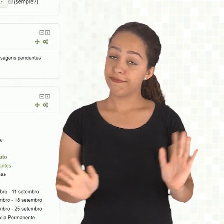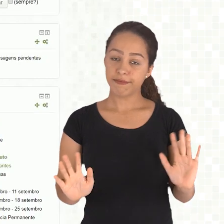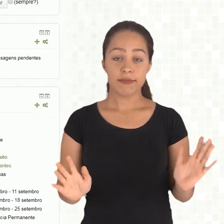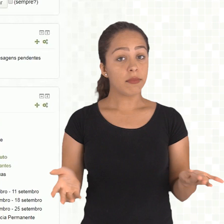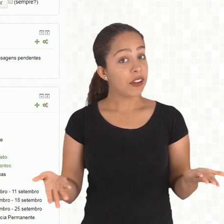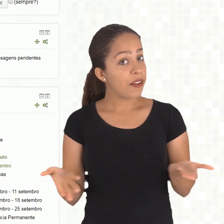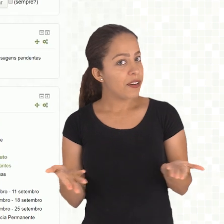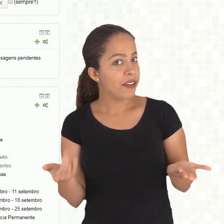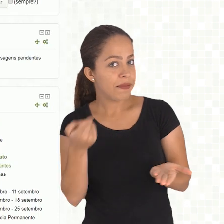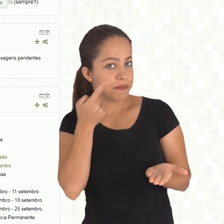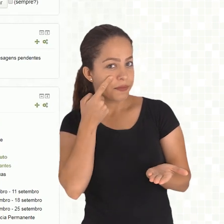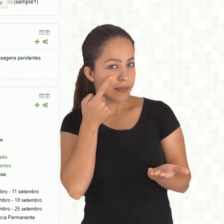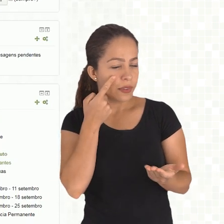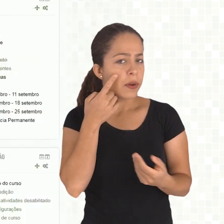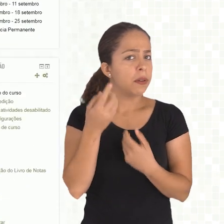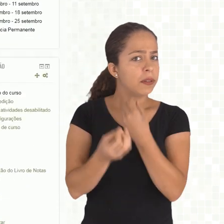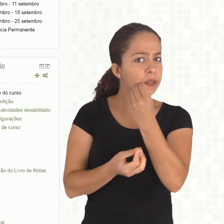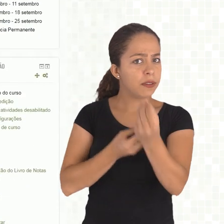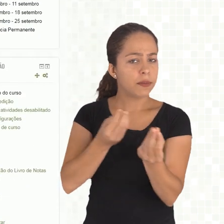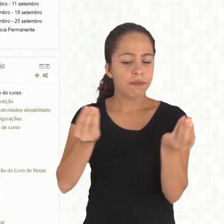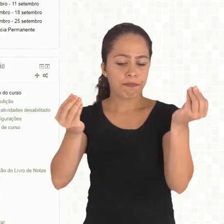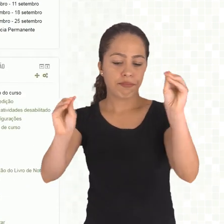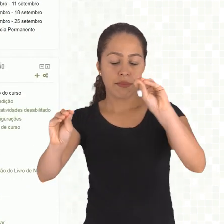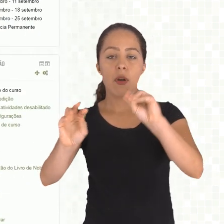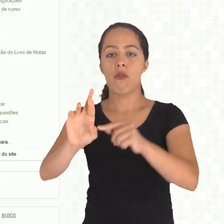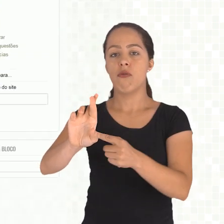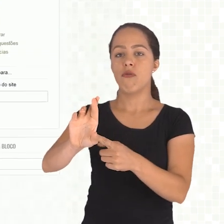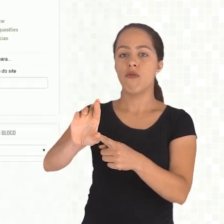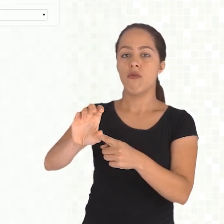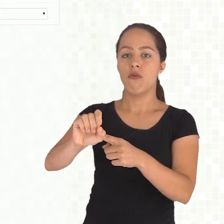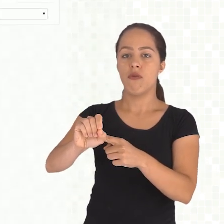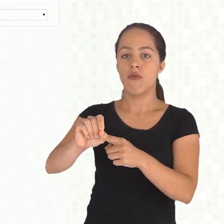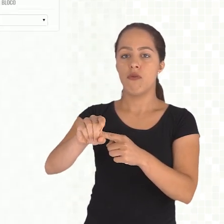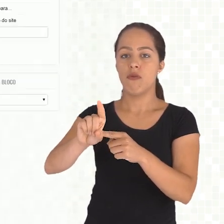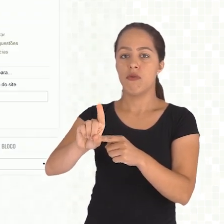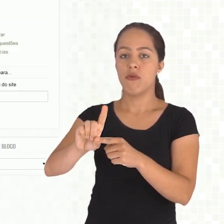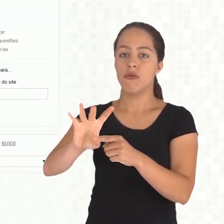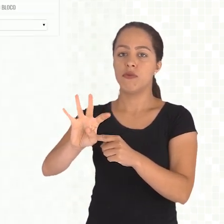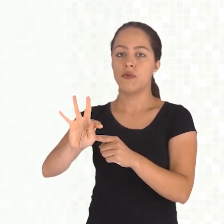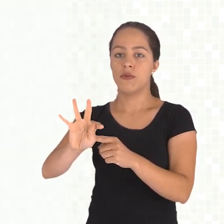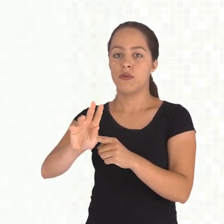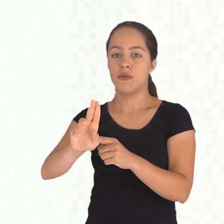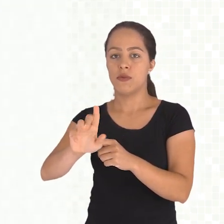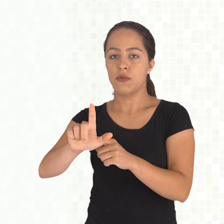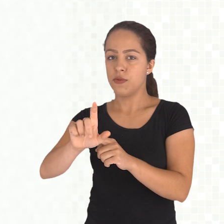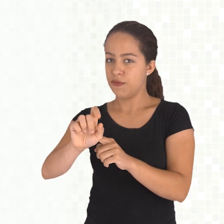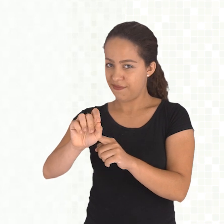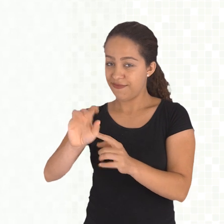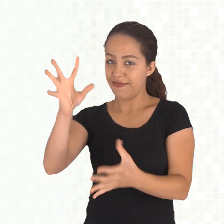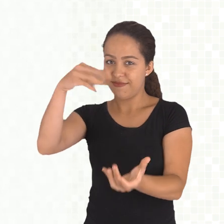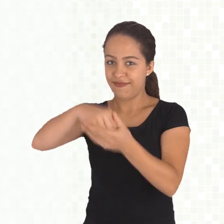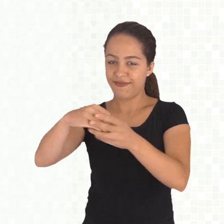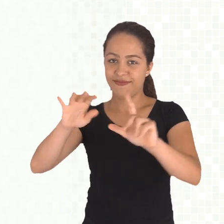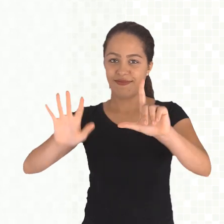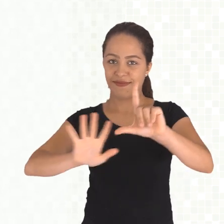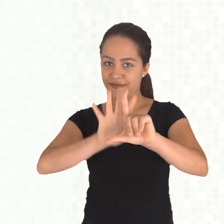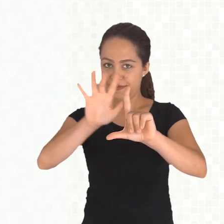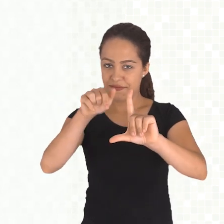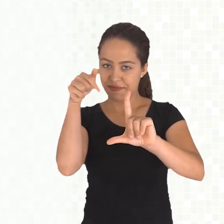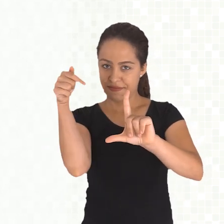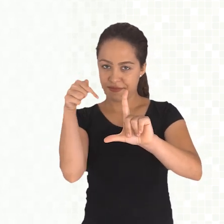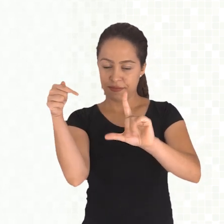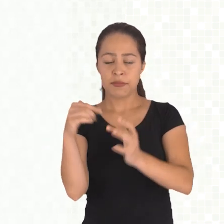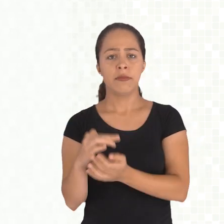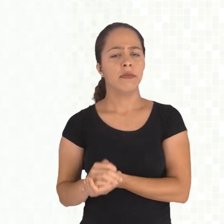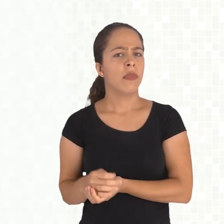Olá, nós vamos ver agora como inserir o recurso rótulo na sua sala virtual, certo? Primeira coisa que eu quero te